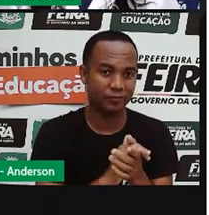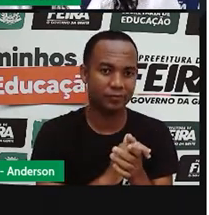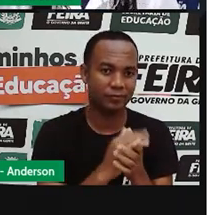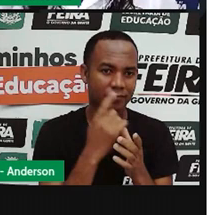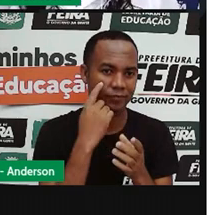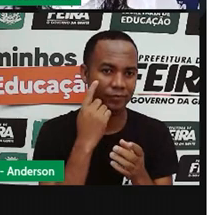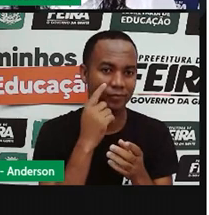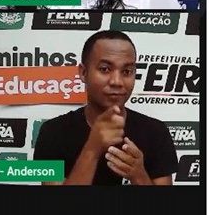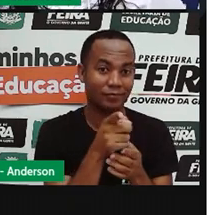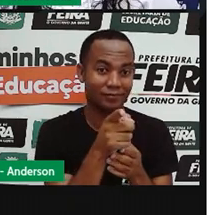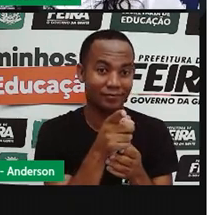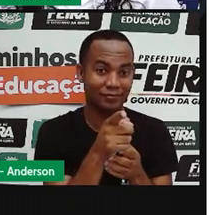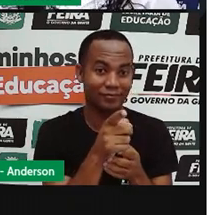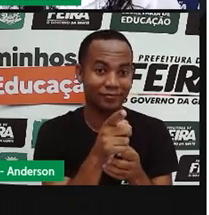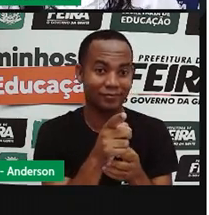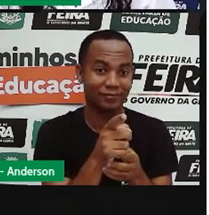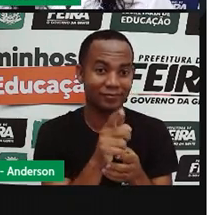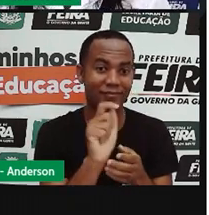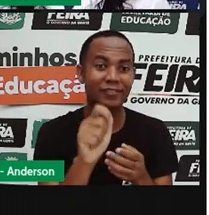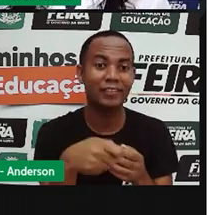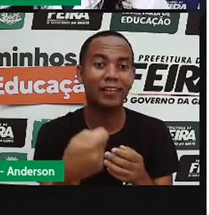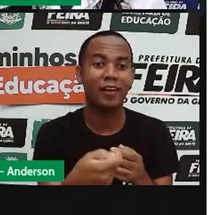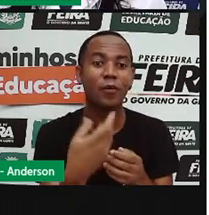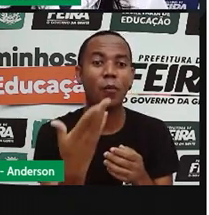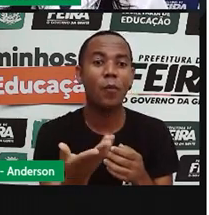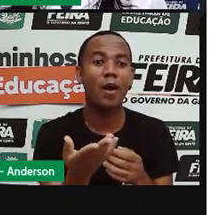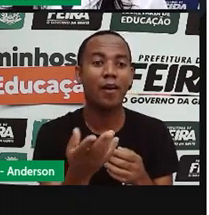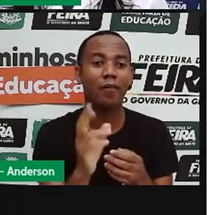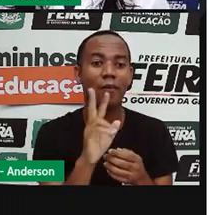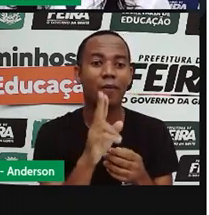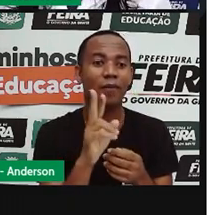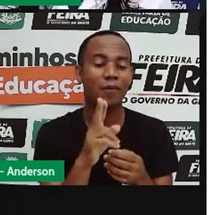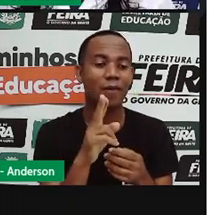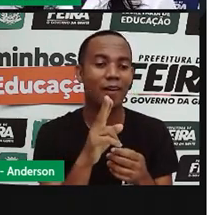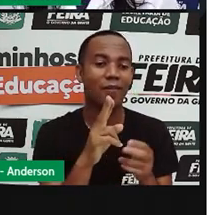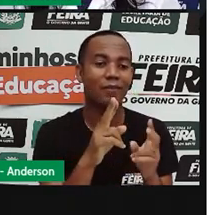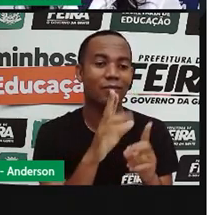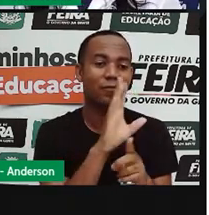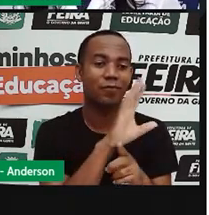Vamos lá. Faz de conta que esse aí é você, tá bom?